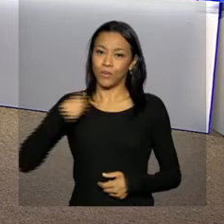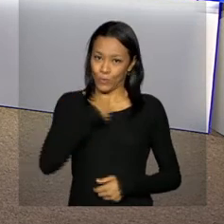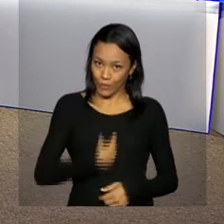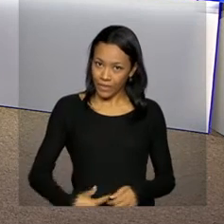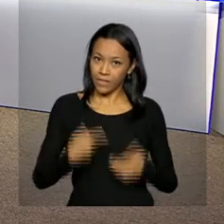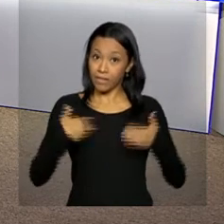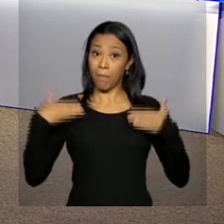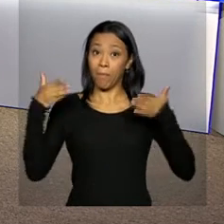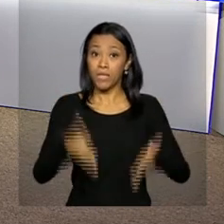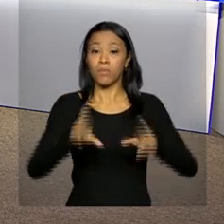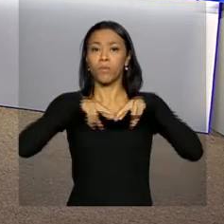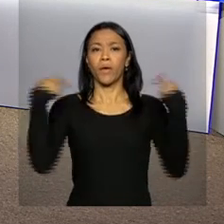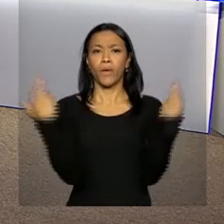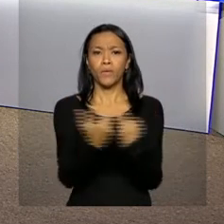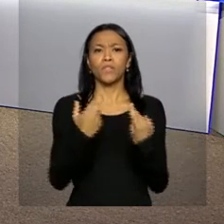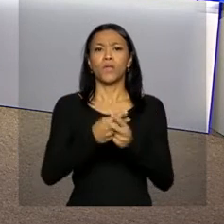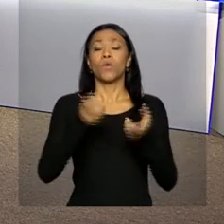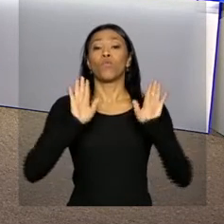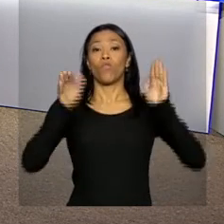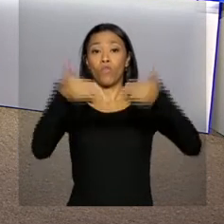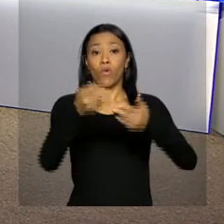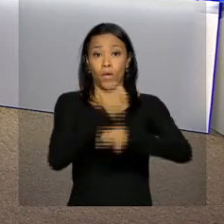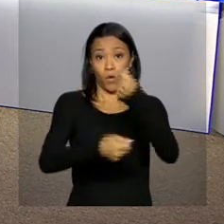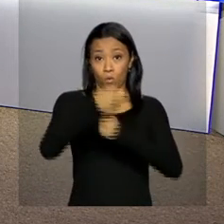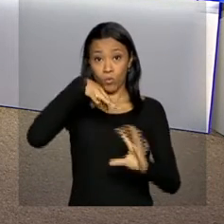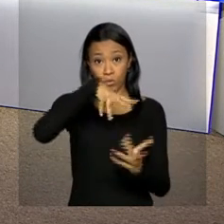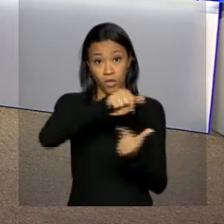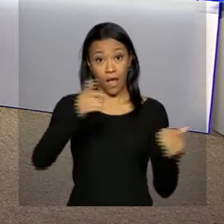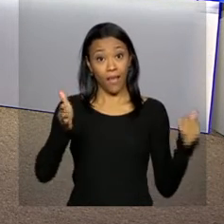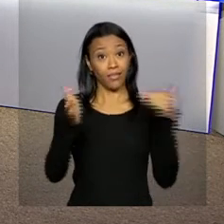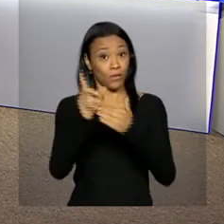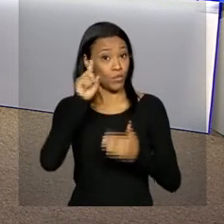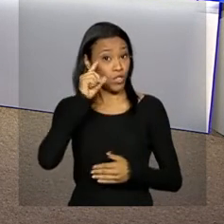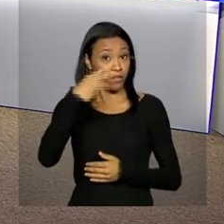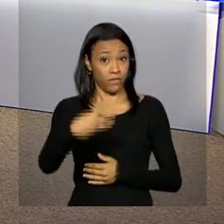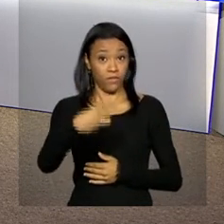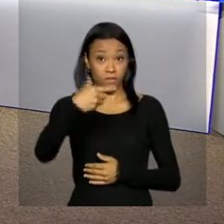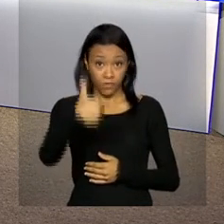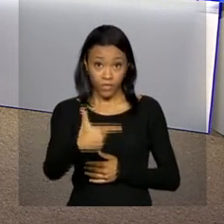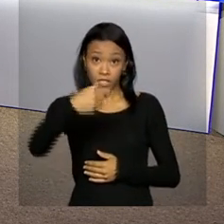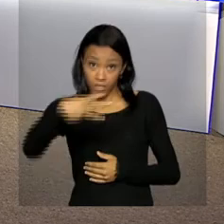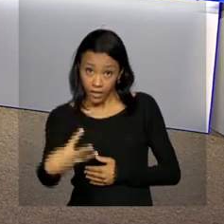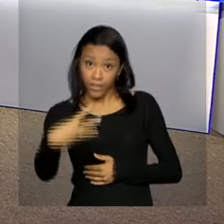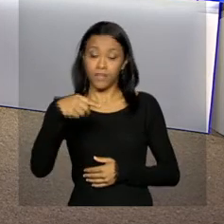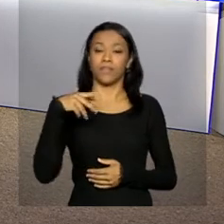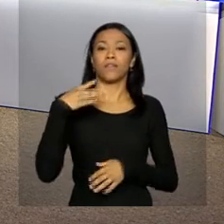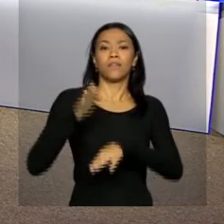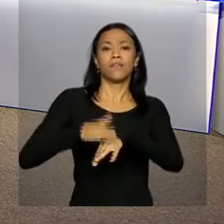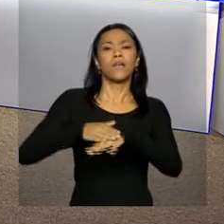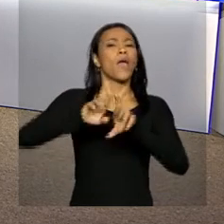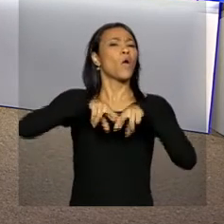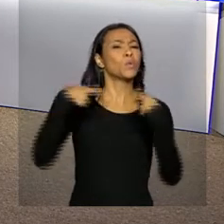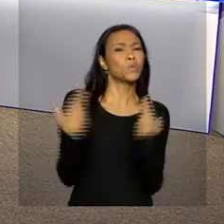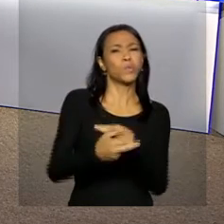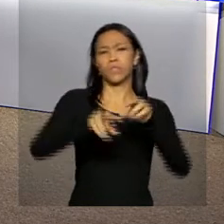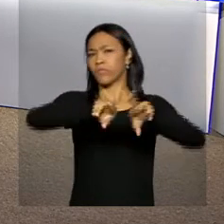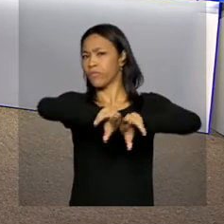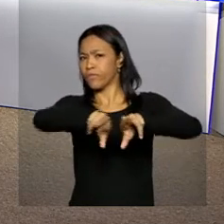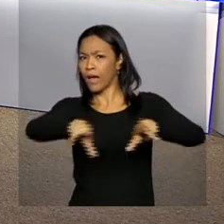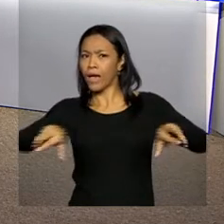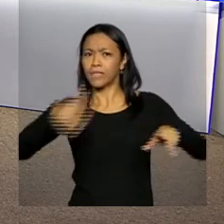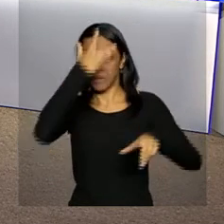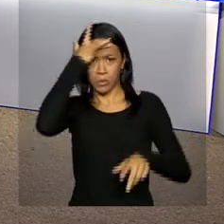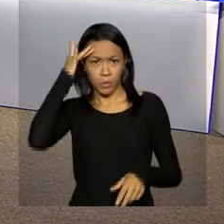reunião anual do Fórum Econômico Mundial, que vai até o dia 23. Na agenda de Barbosa estão reuniões com diversas